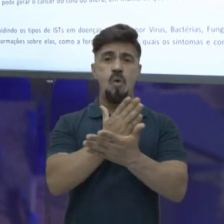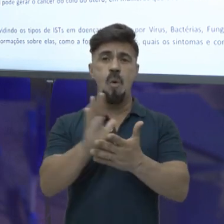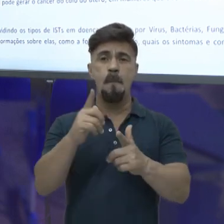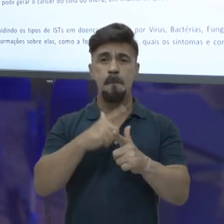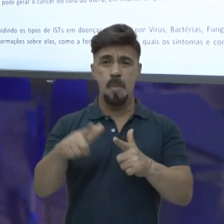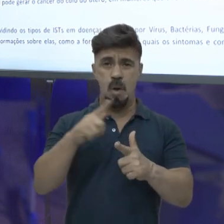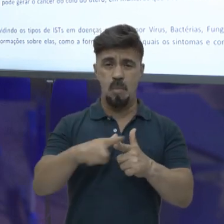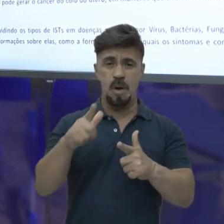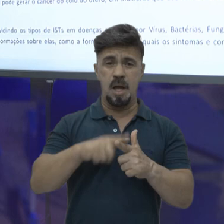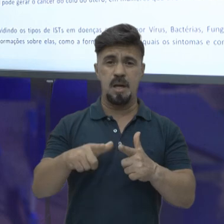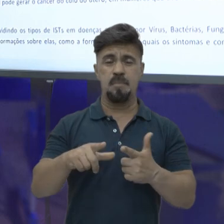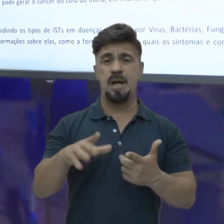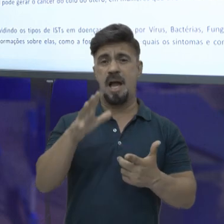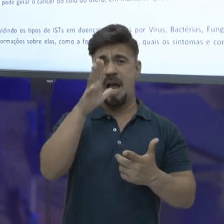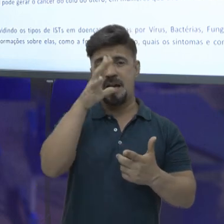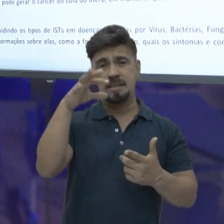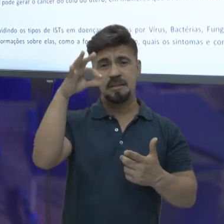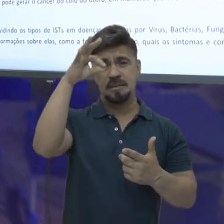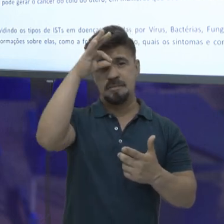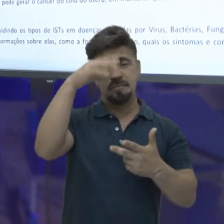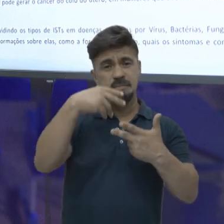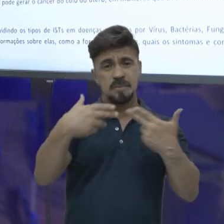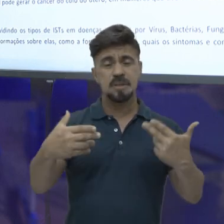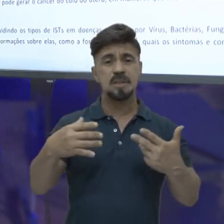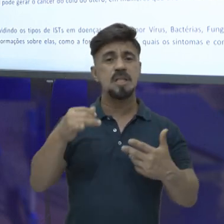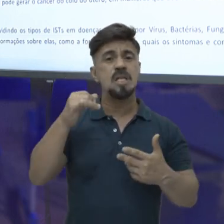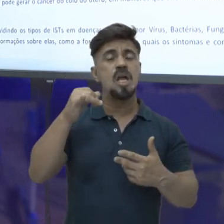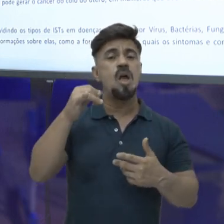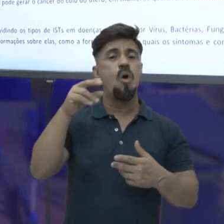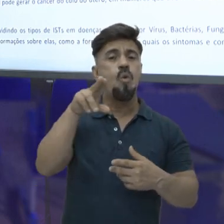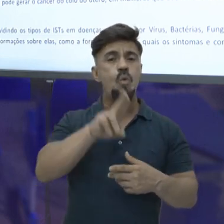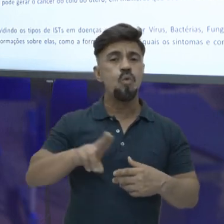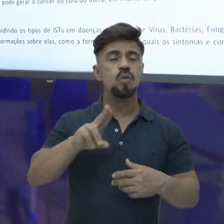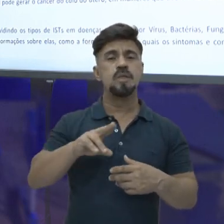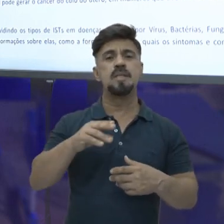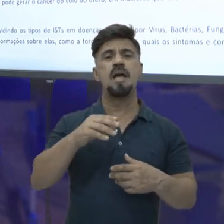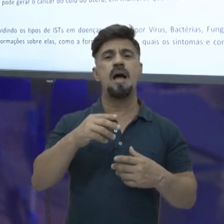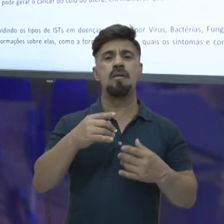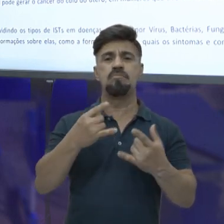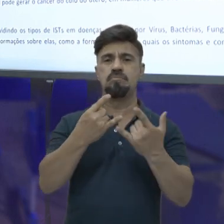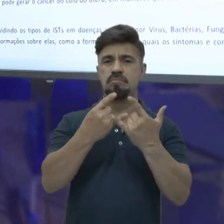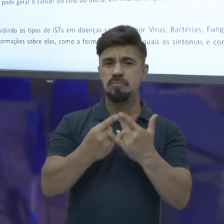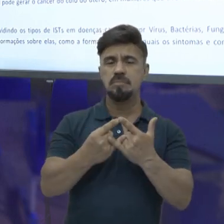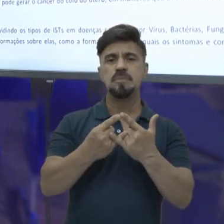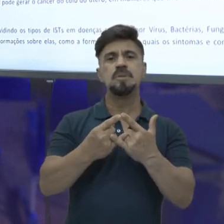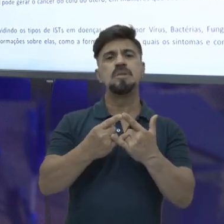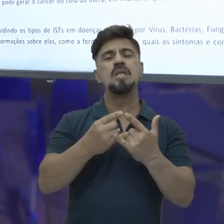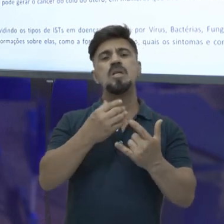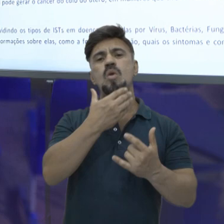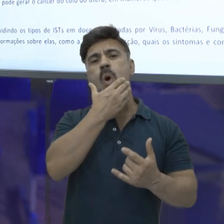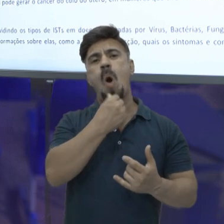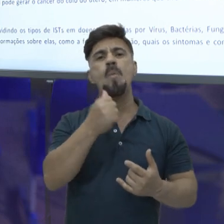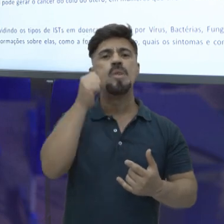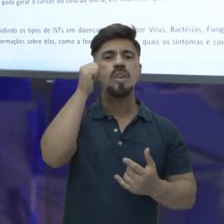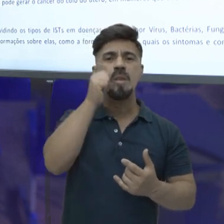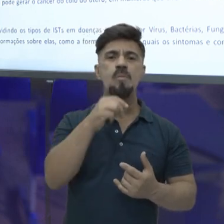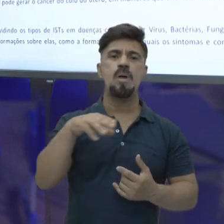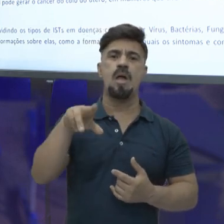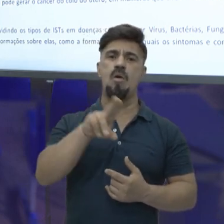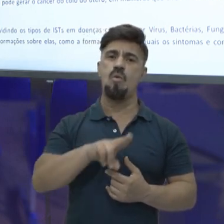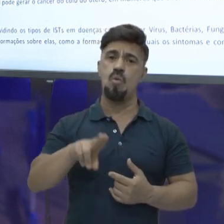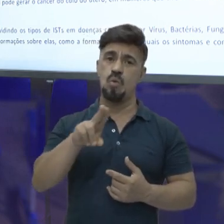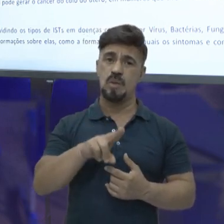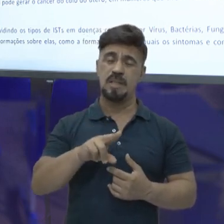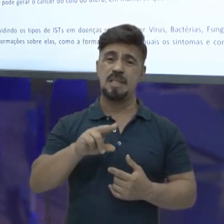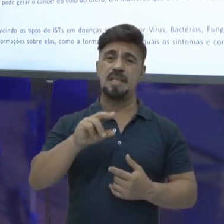região genital ou no corpo todo, é a camisinha, preservativo, seja a masculina ou a feminina. Detalhe, não utilizem